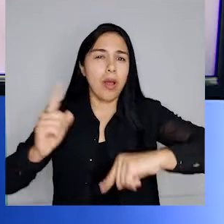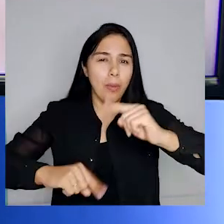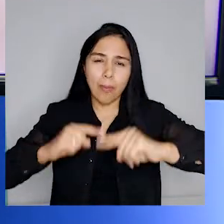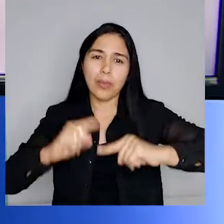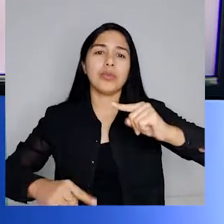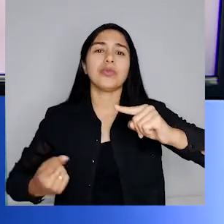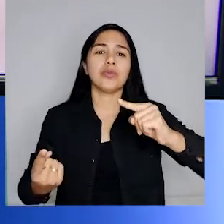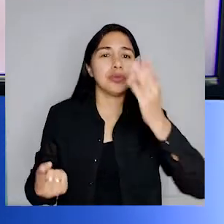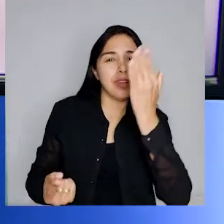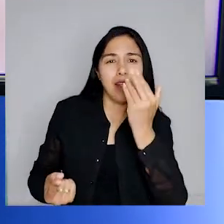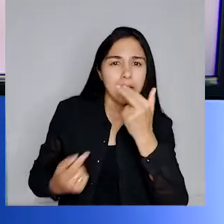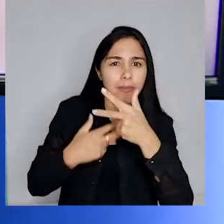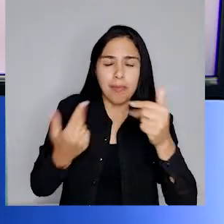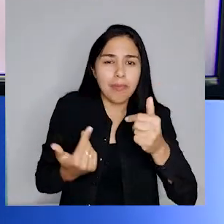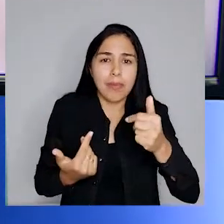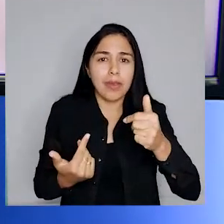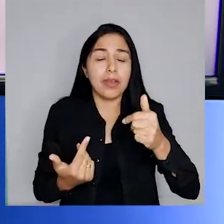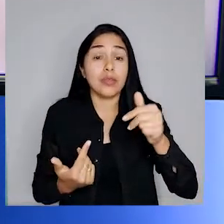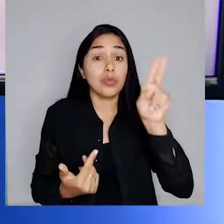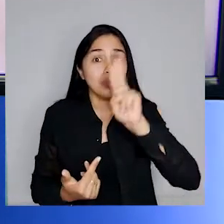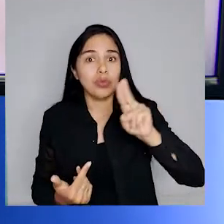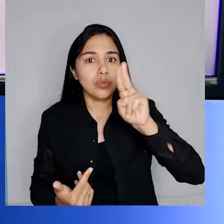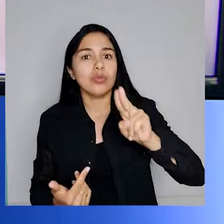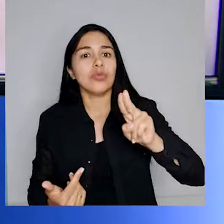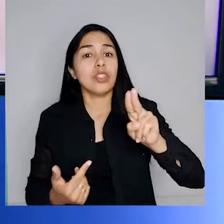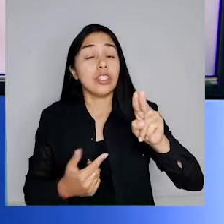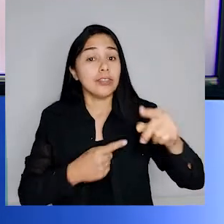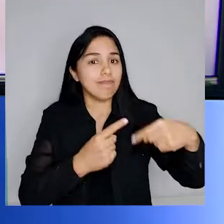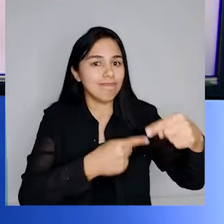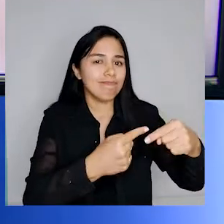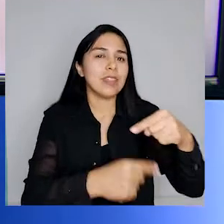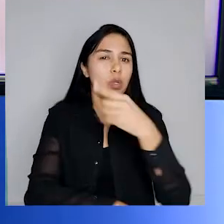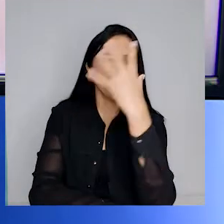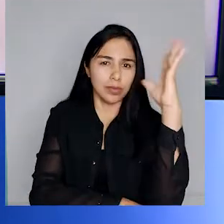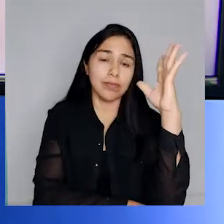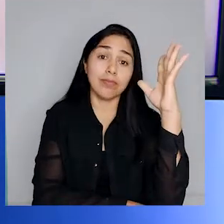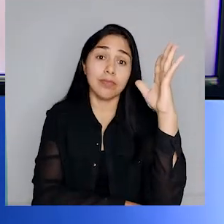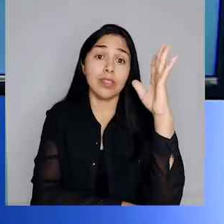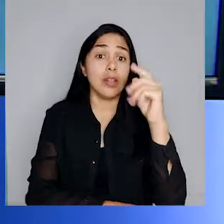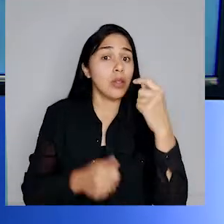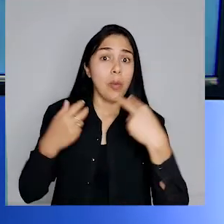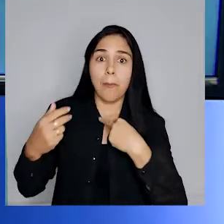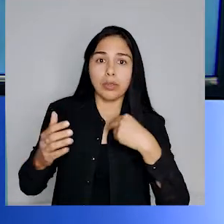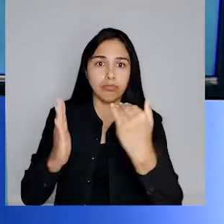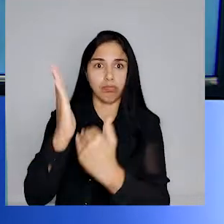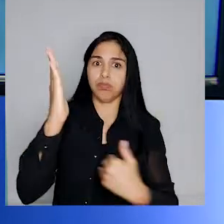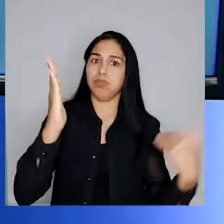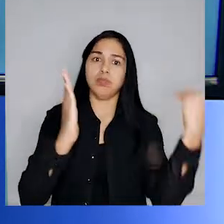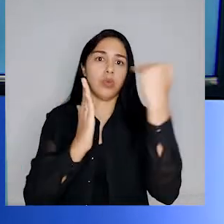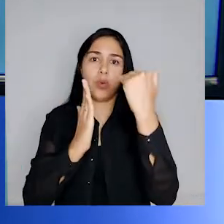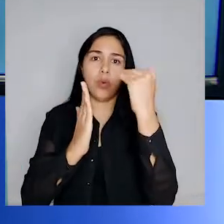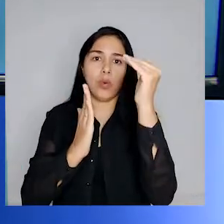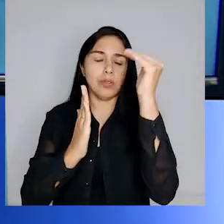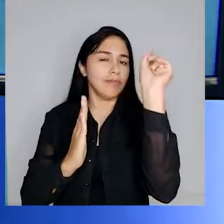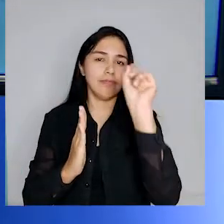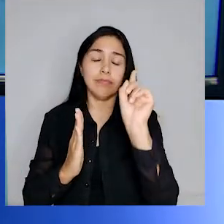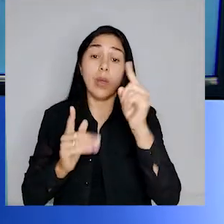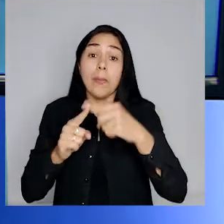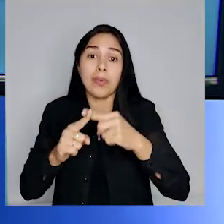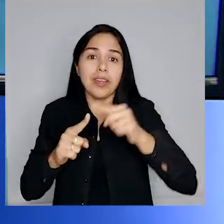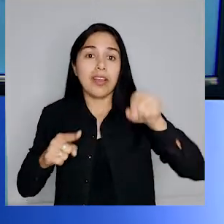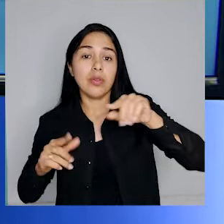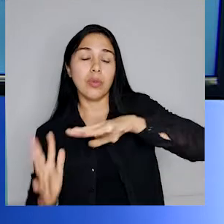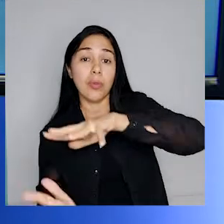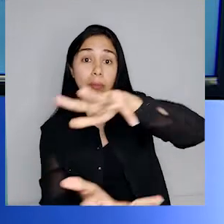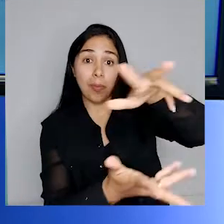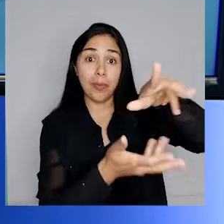naturais não devem exceder às necessidades de cada pessoa. Imagine, agora somos quase 8